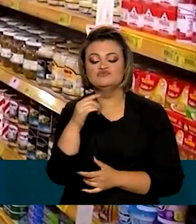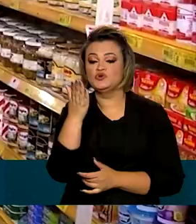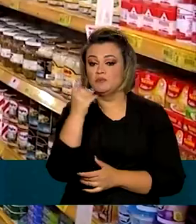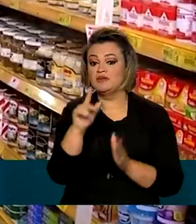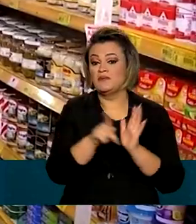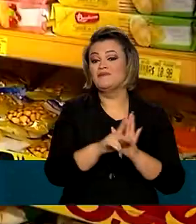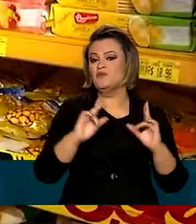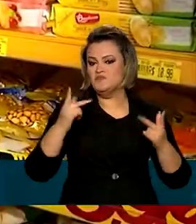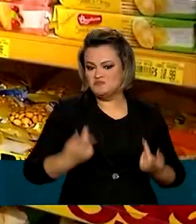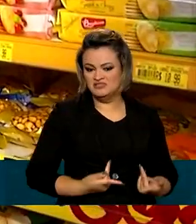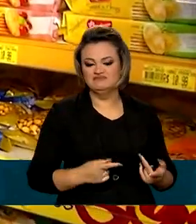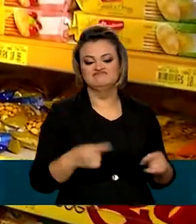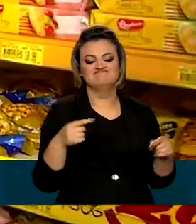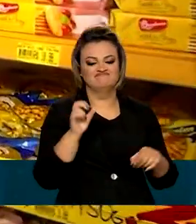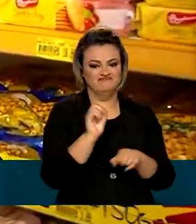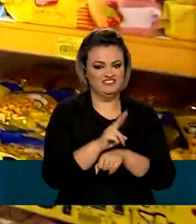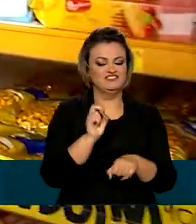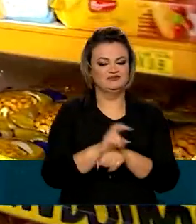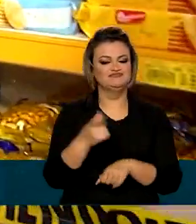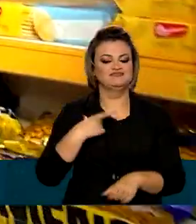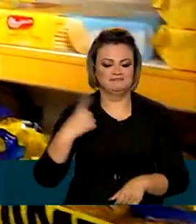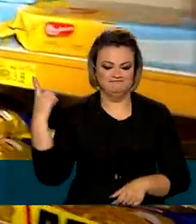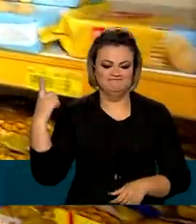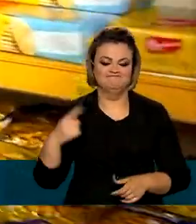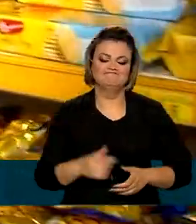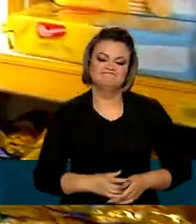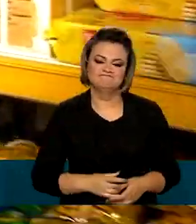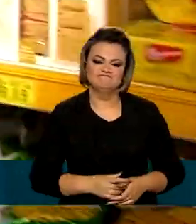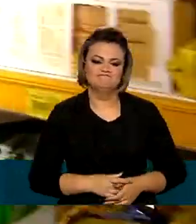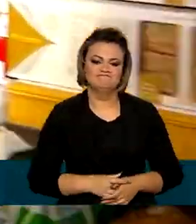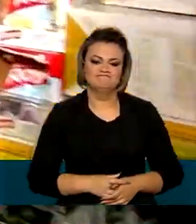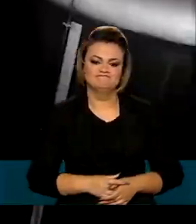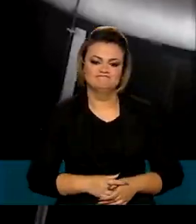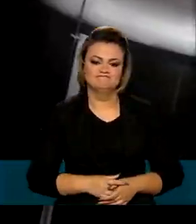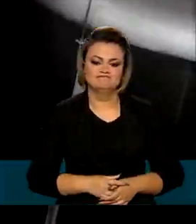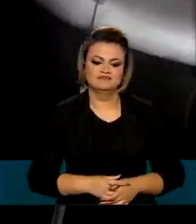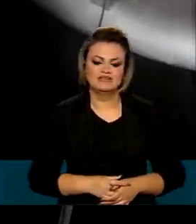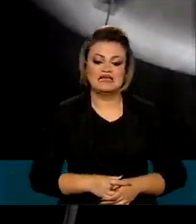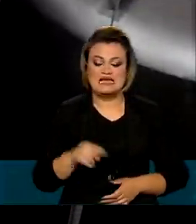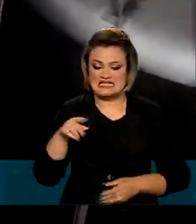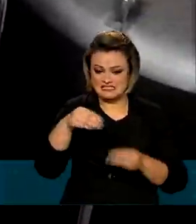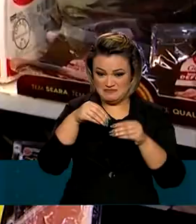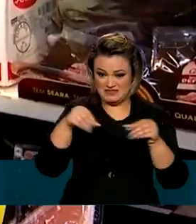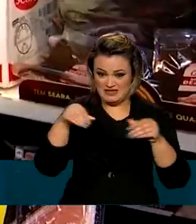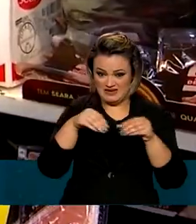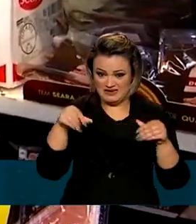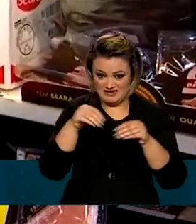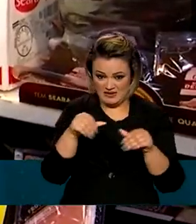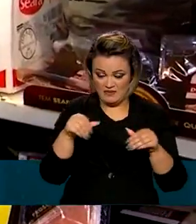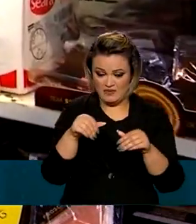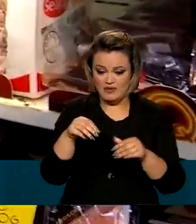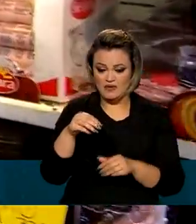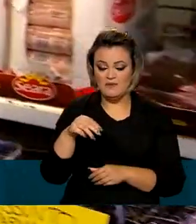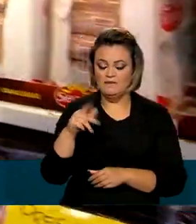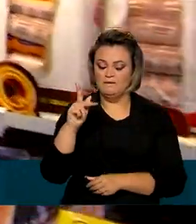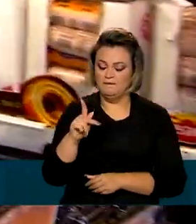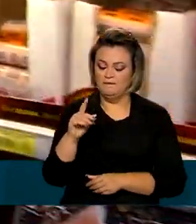humanos também possam estar contaminados por monoetilenoglicol. É que a substância contaminada, ou